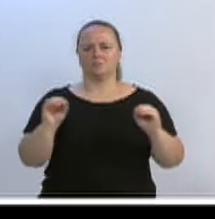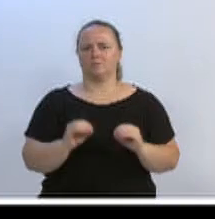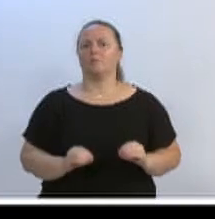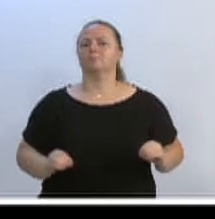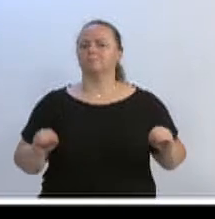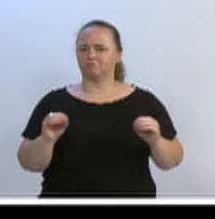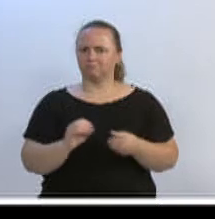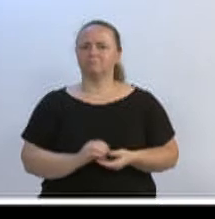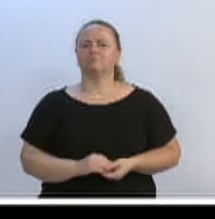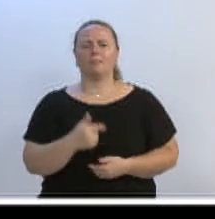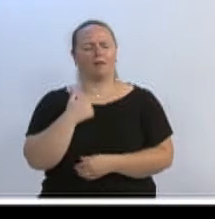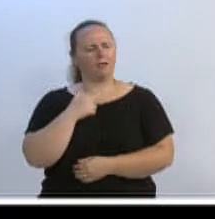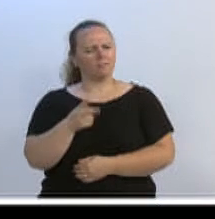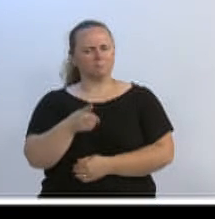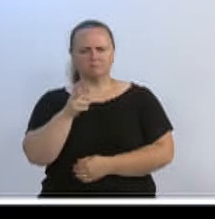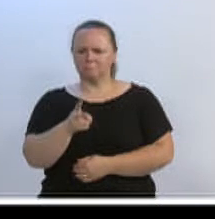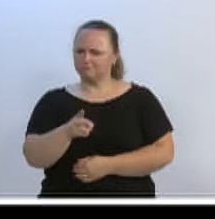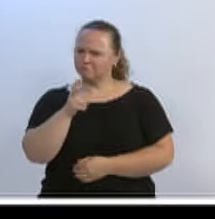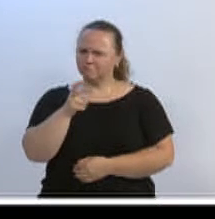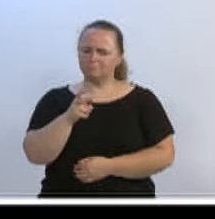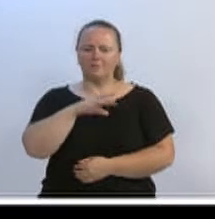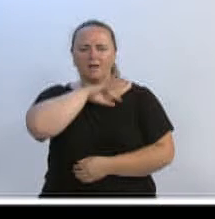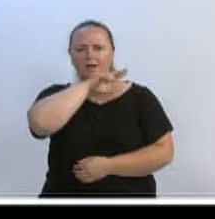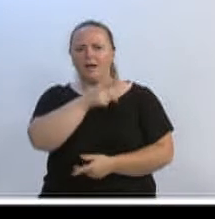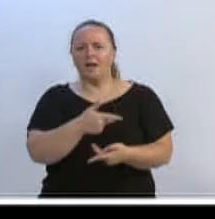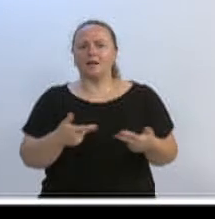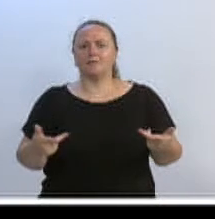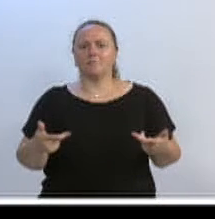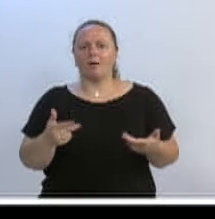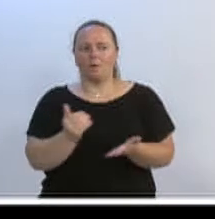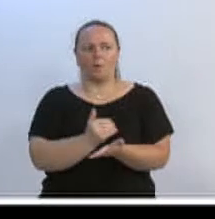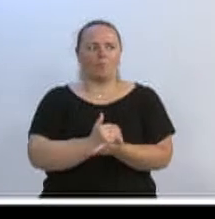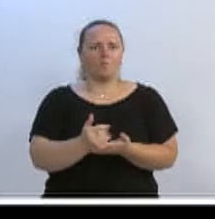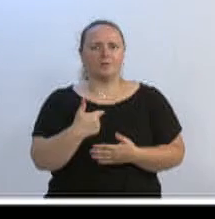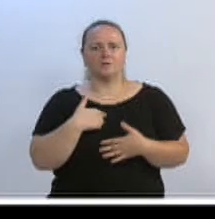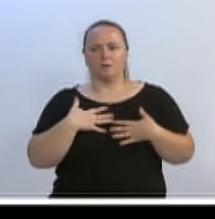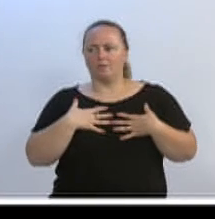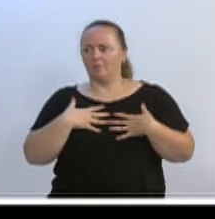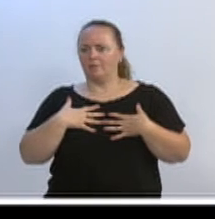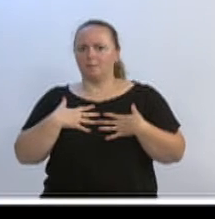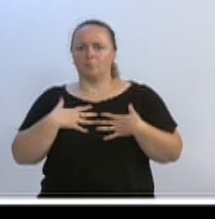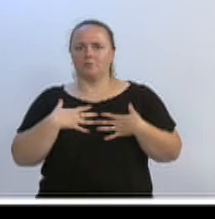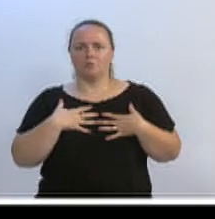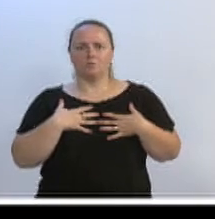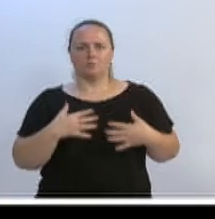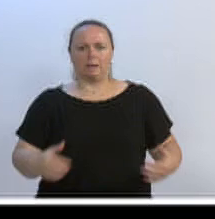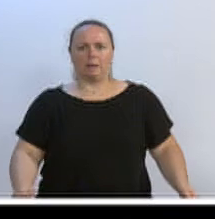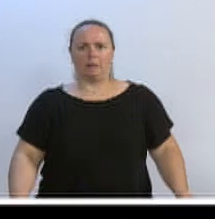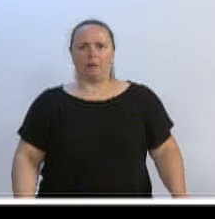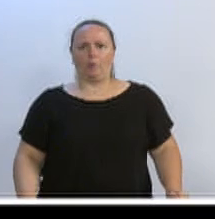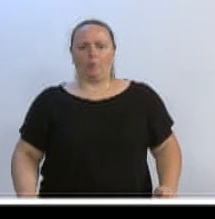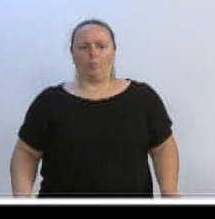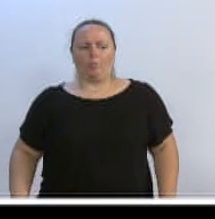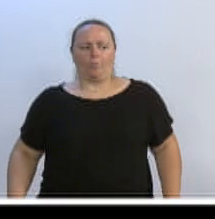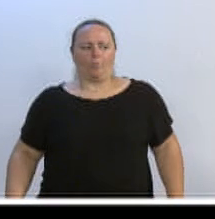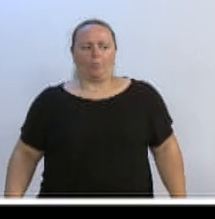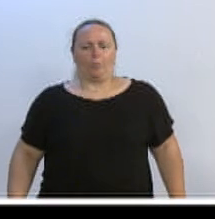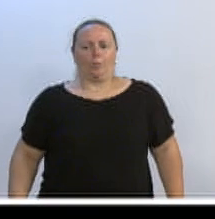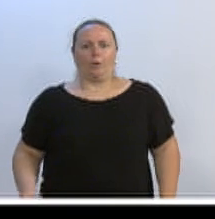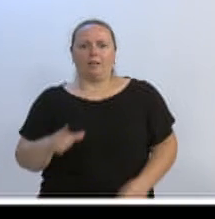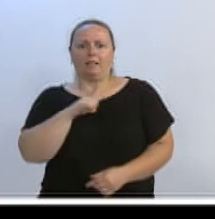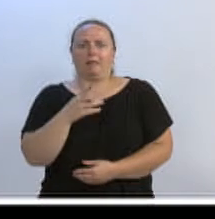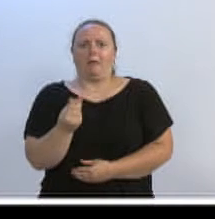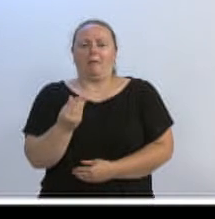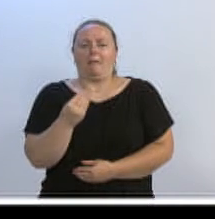felizes lá. E eu vi animação, estou de soltos, eu fiquei um pouco assustado no começo, aquela montoeira de cachorro vindo, e realmente foram meia